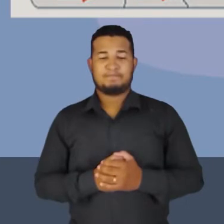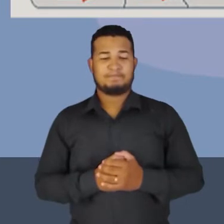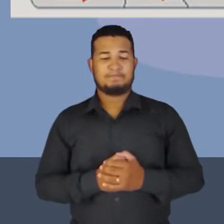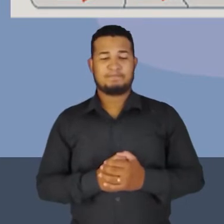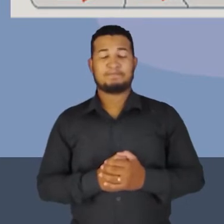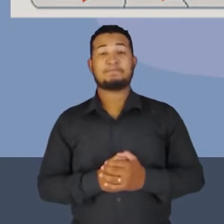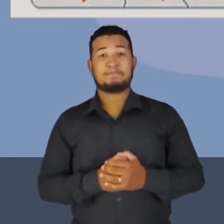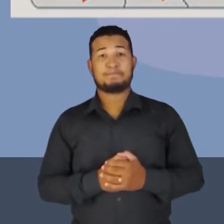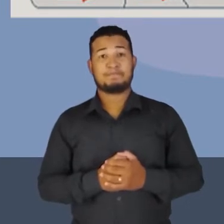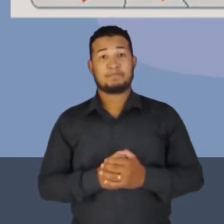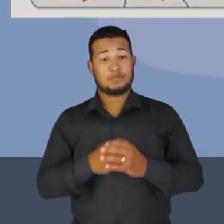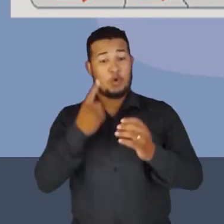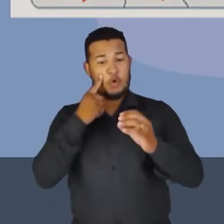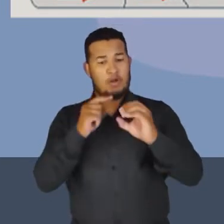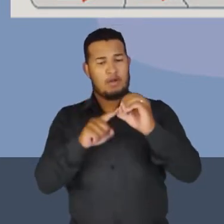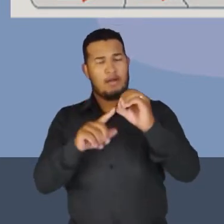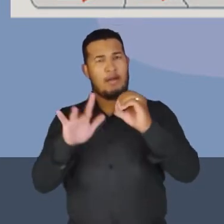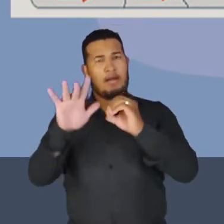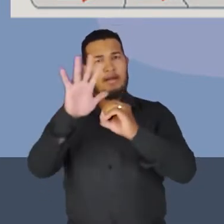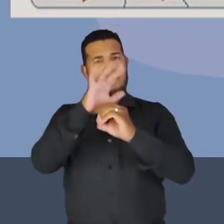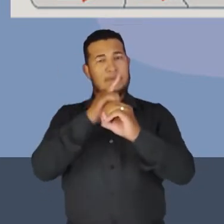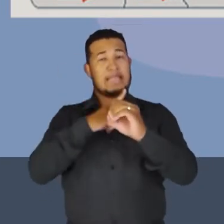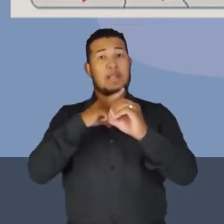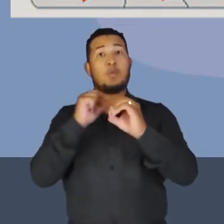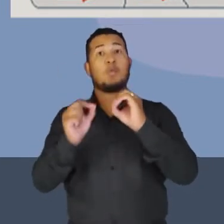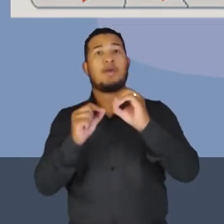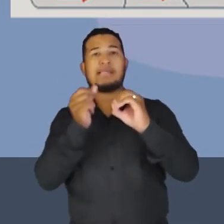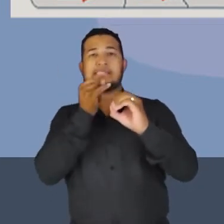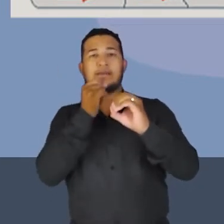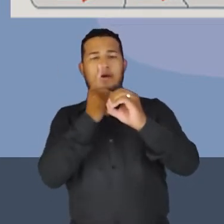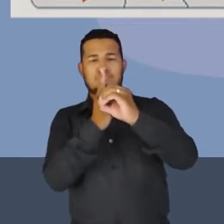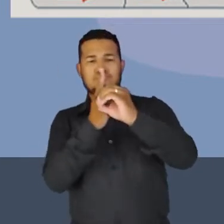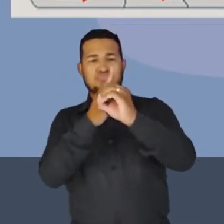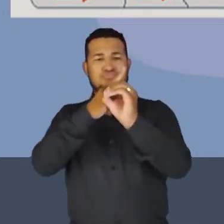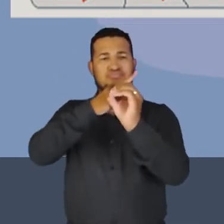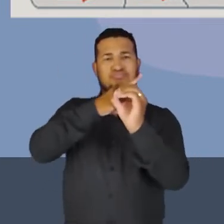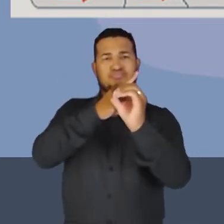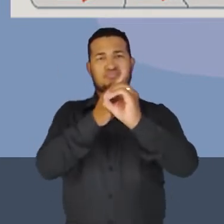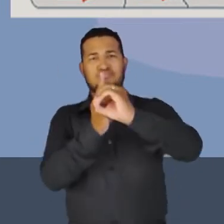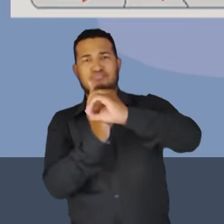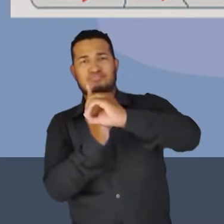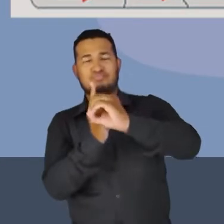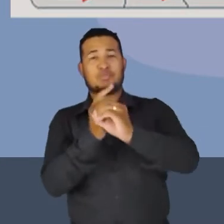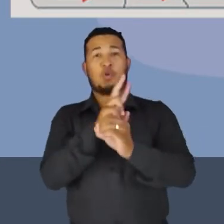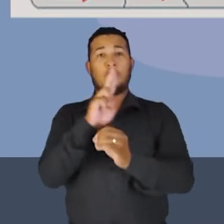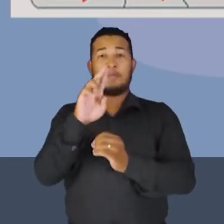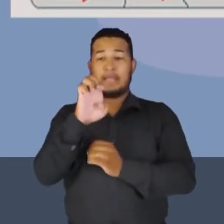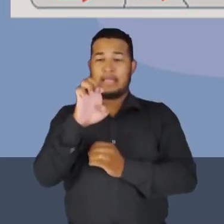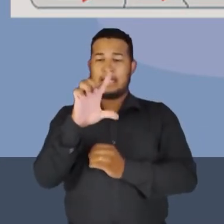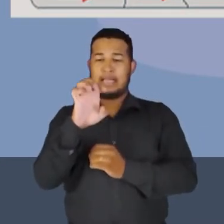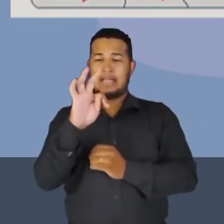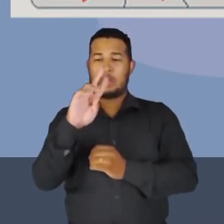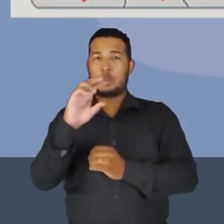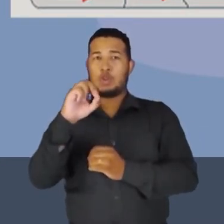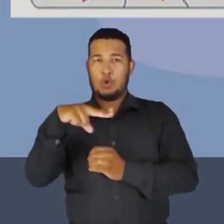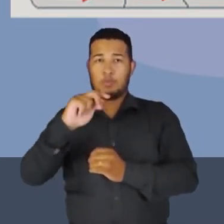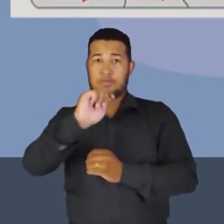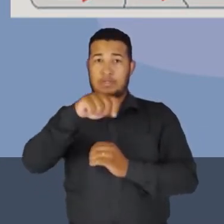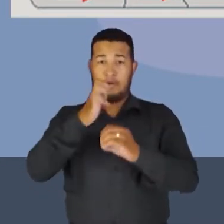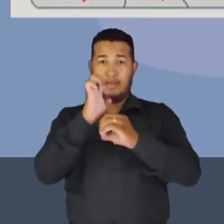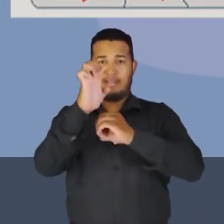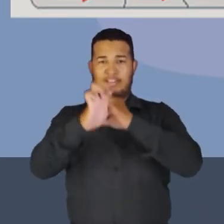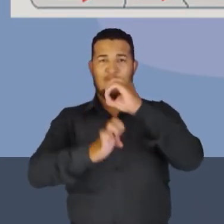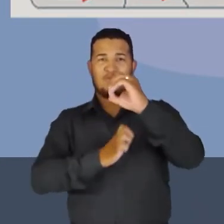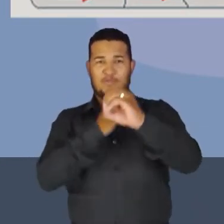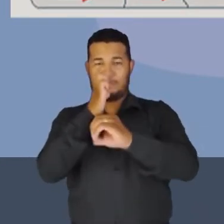O átomo, ele tem uma partícula elementar chamada de elétrons. E essa partícula